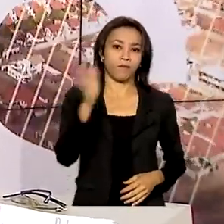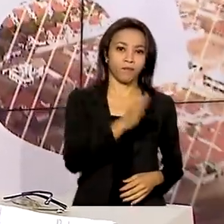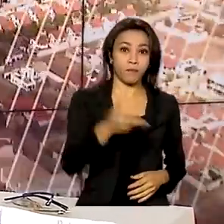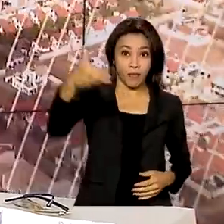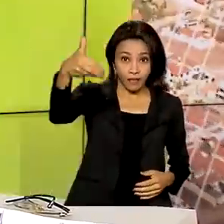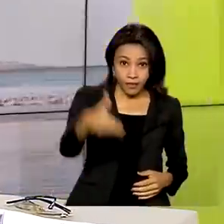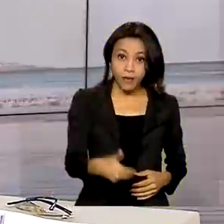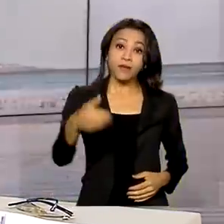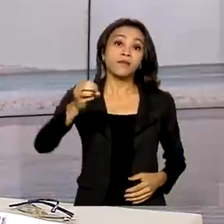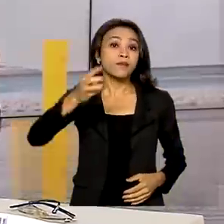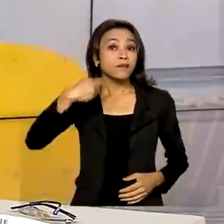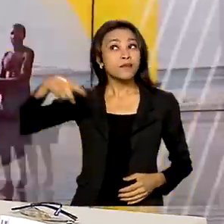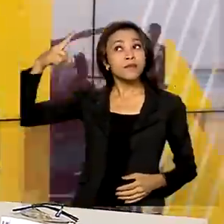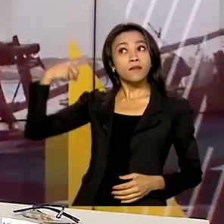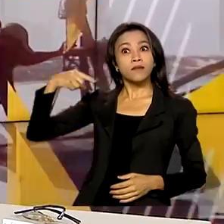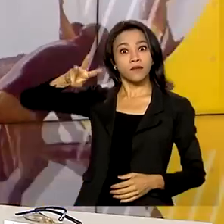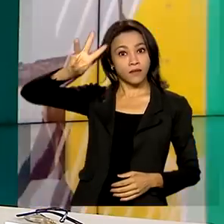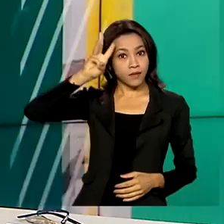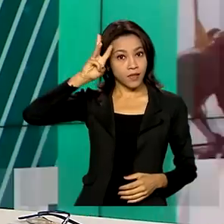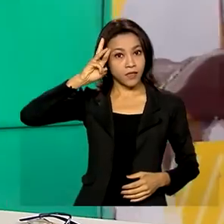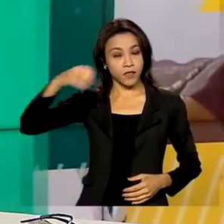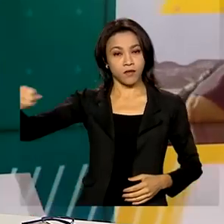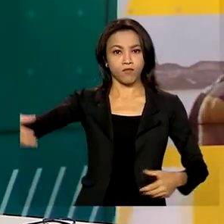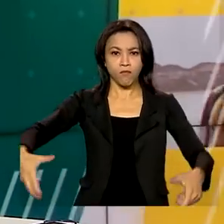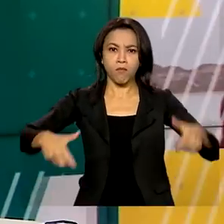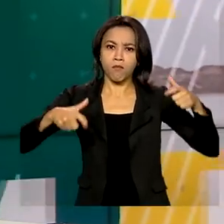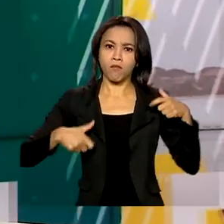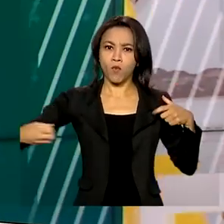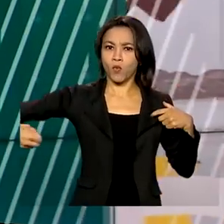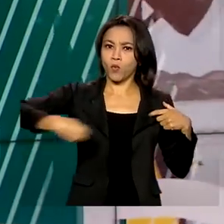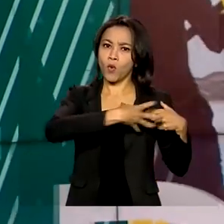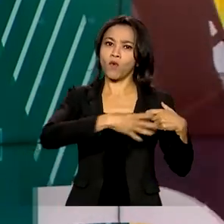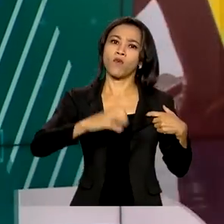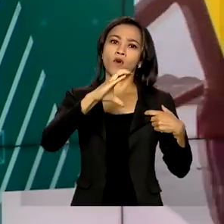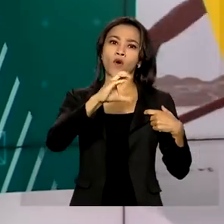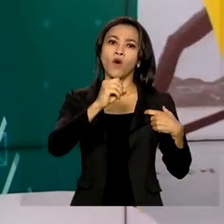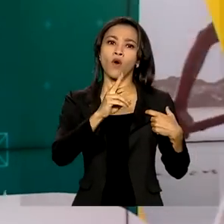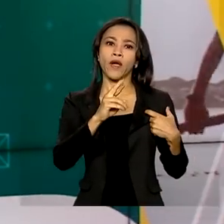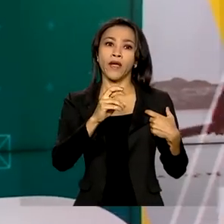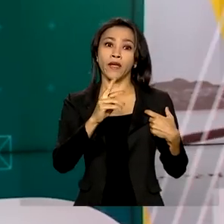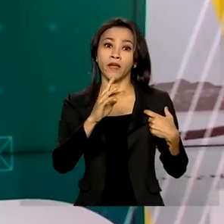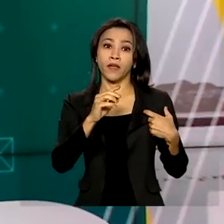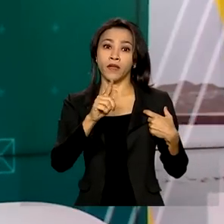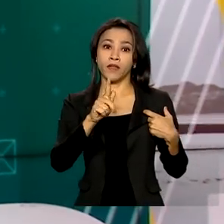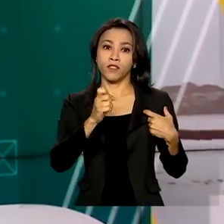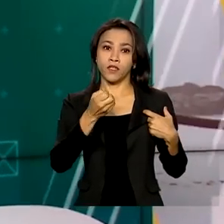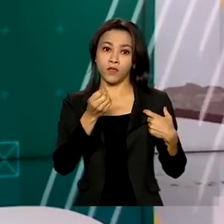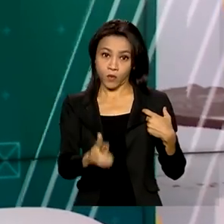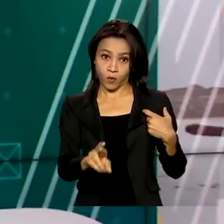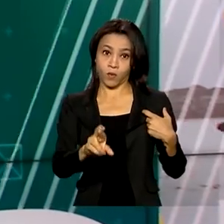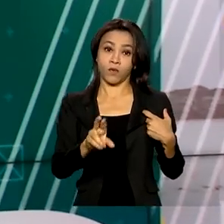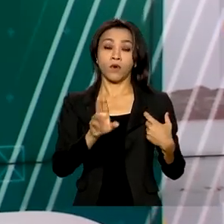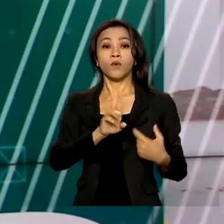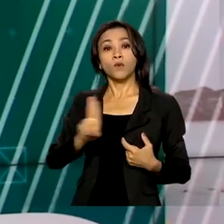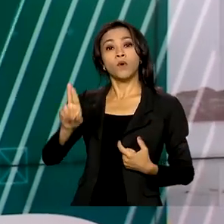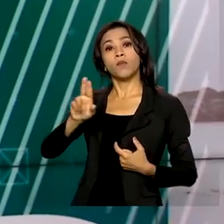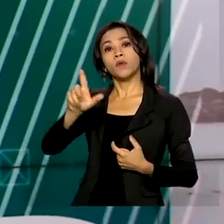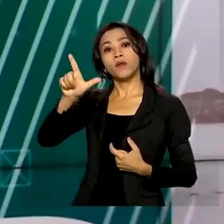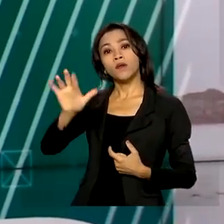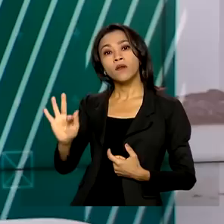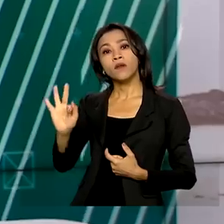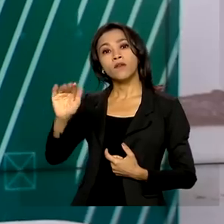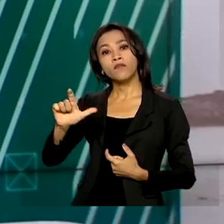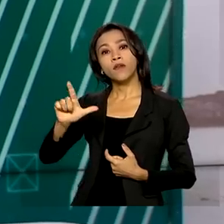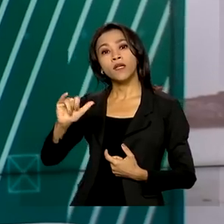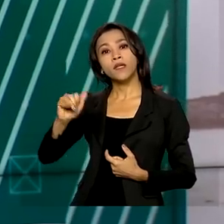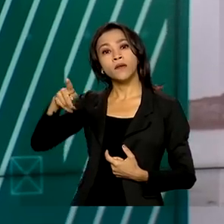terça-feira o novo Corregidor Nacional de Justiça, o ministro Luiz Felipe Salomão. A Corregidoria é